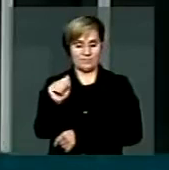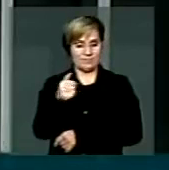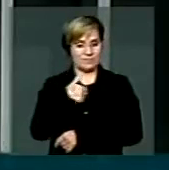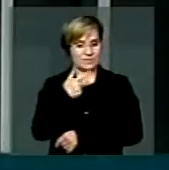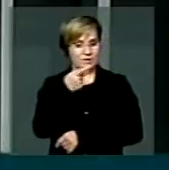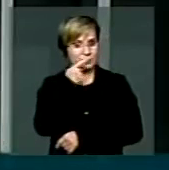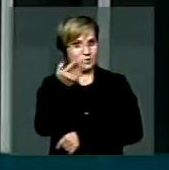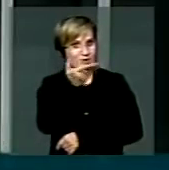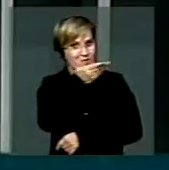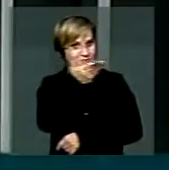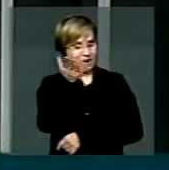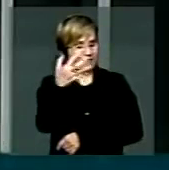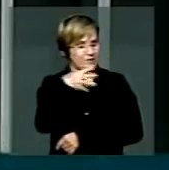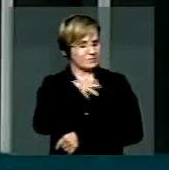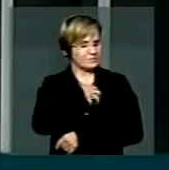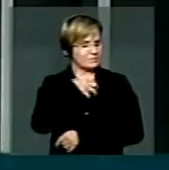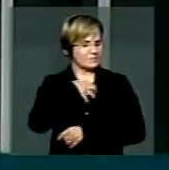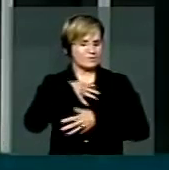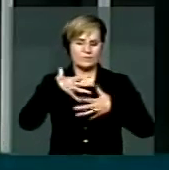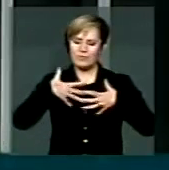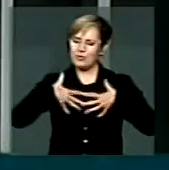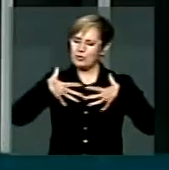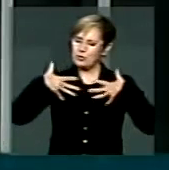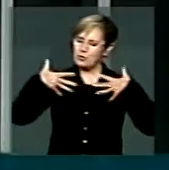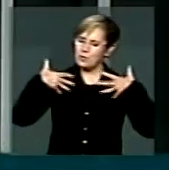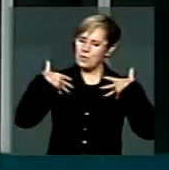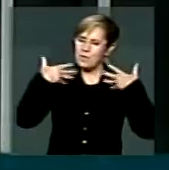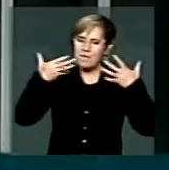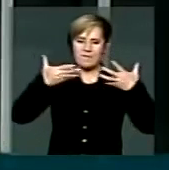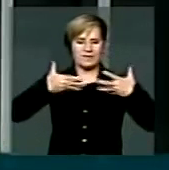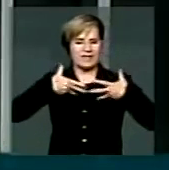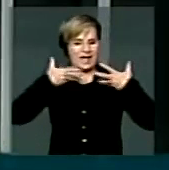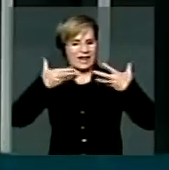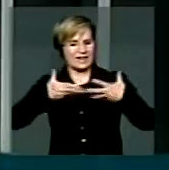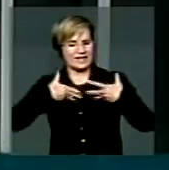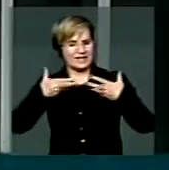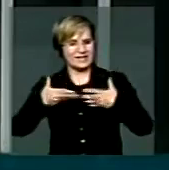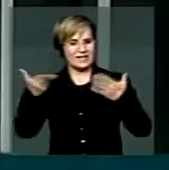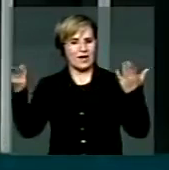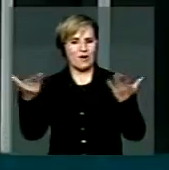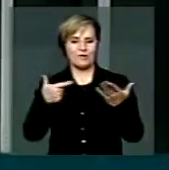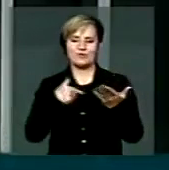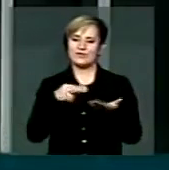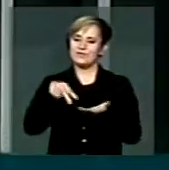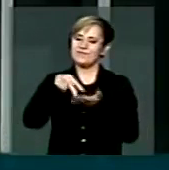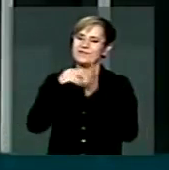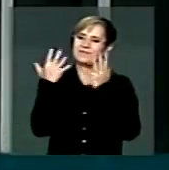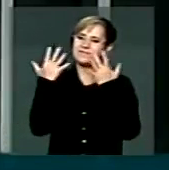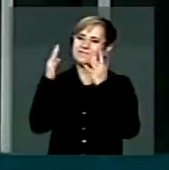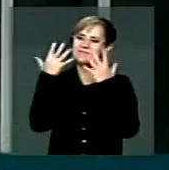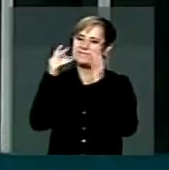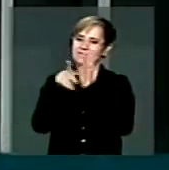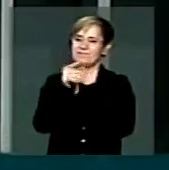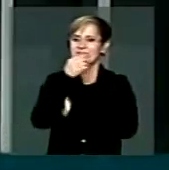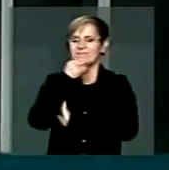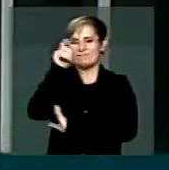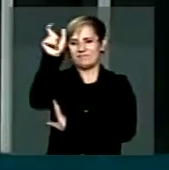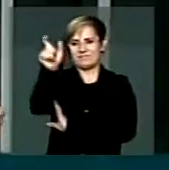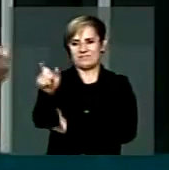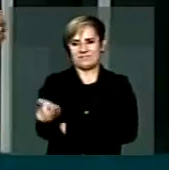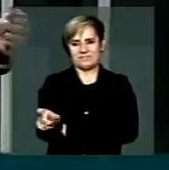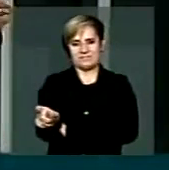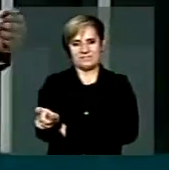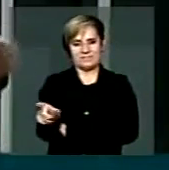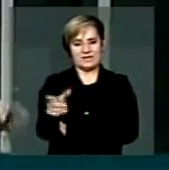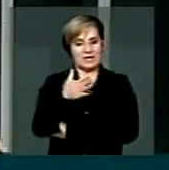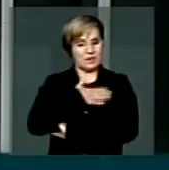é com grande orgulho e com grande satisfação que eu venho fazer uma homenagem a este homem. Esse homem